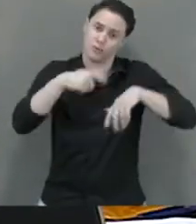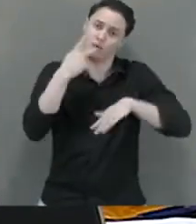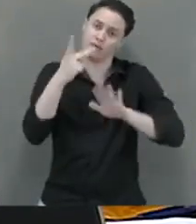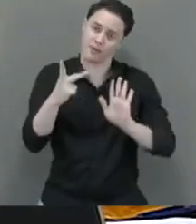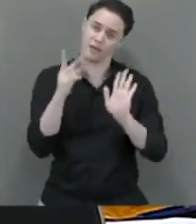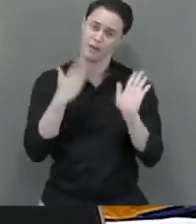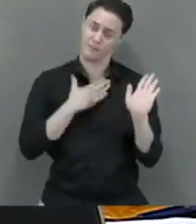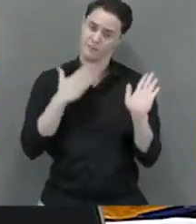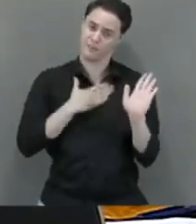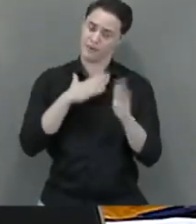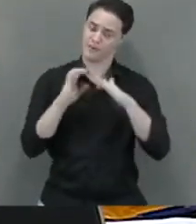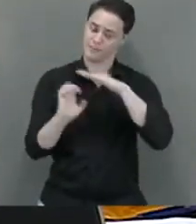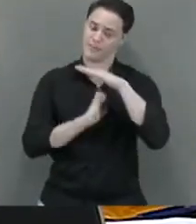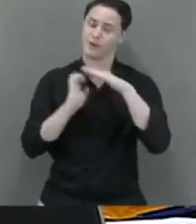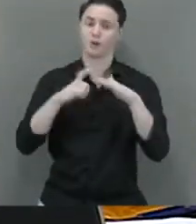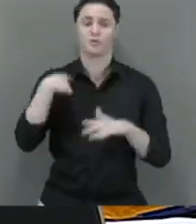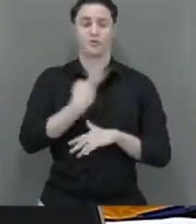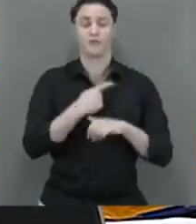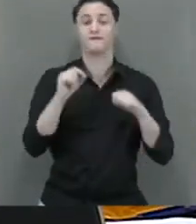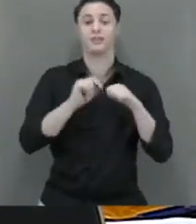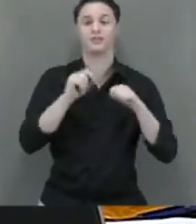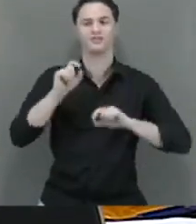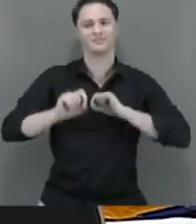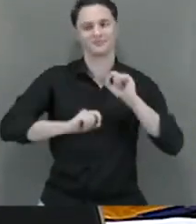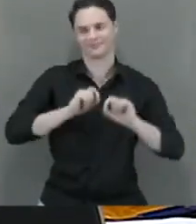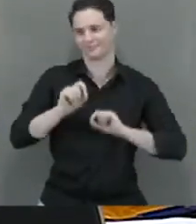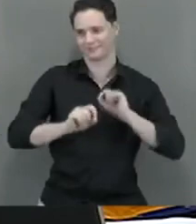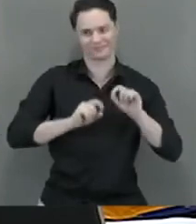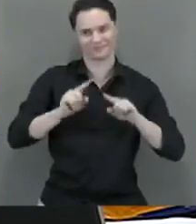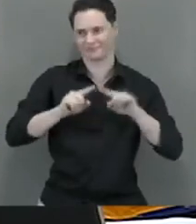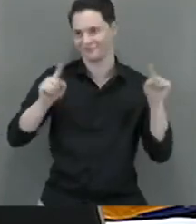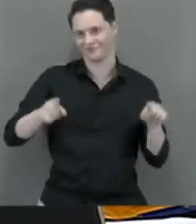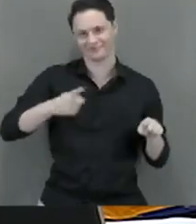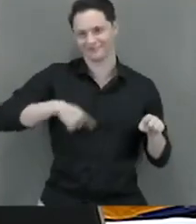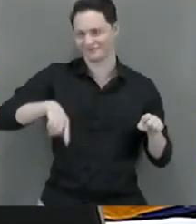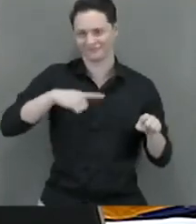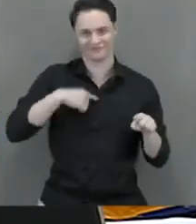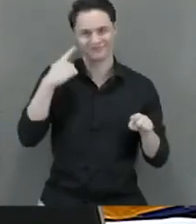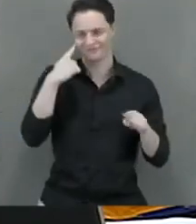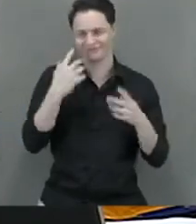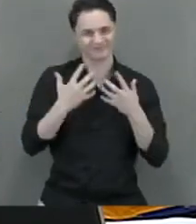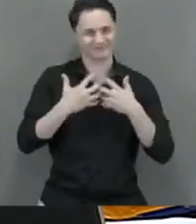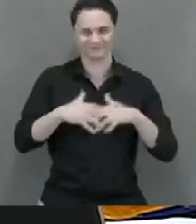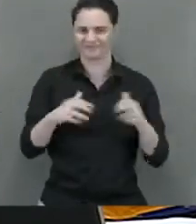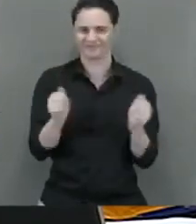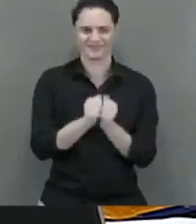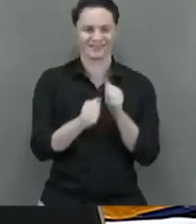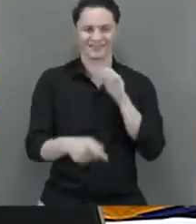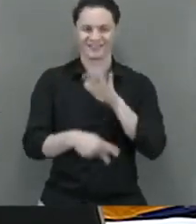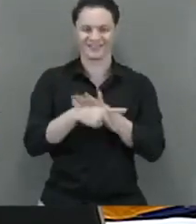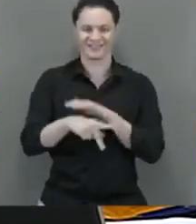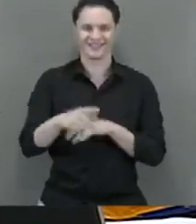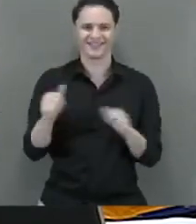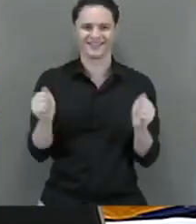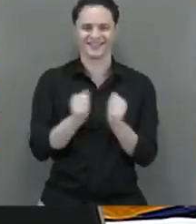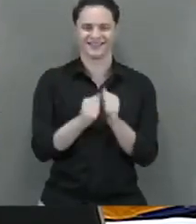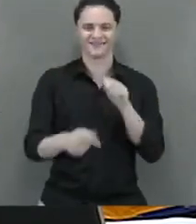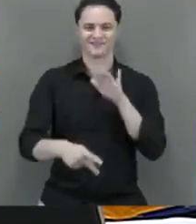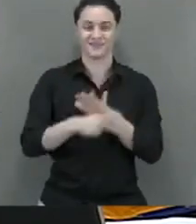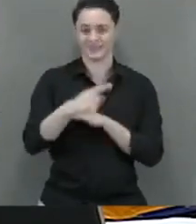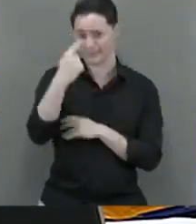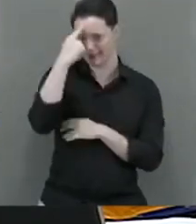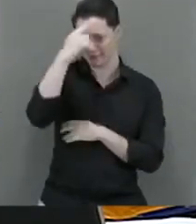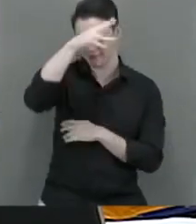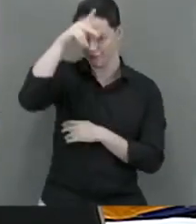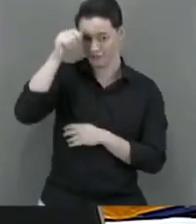Na minha empresa, nós fizemos um convênio com o Tribunal de Justiça do Mato Grosso do Sul por